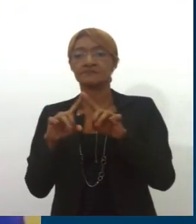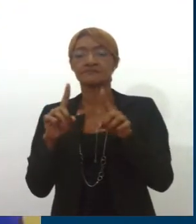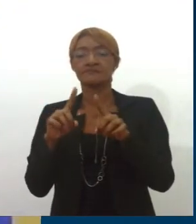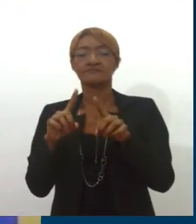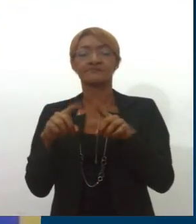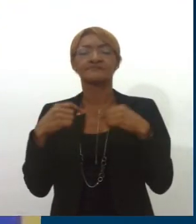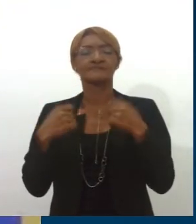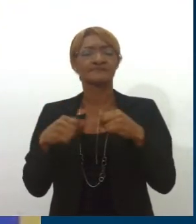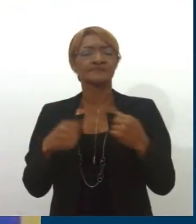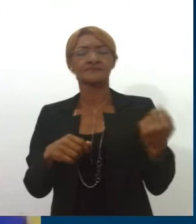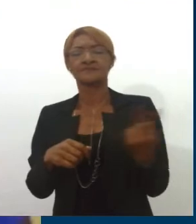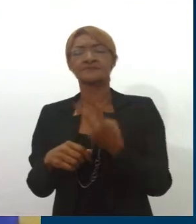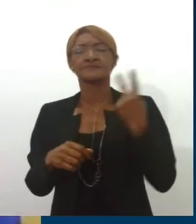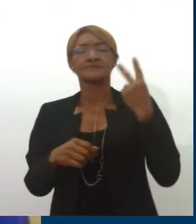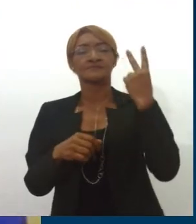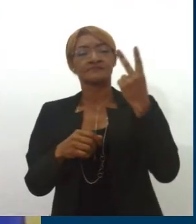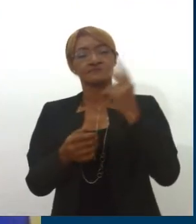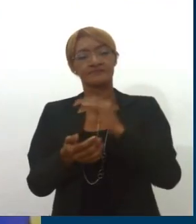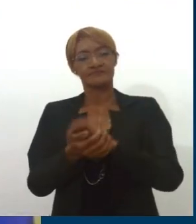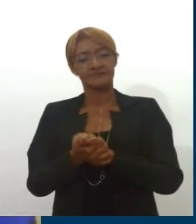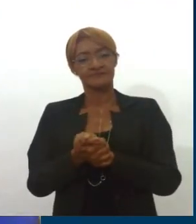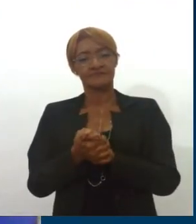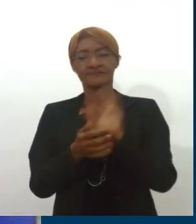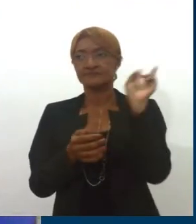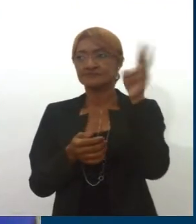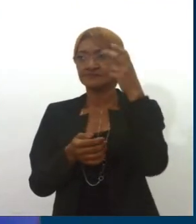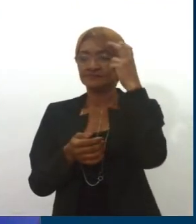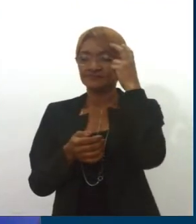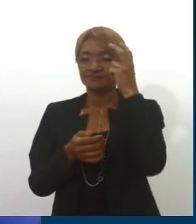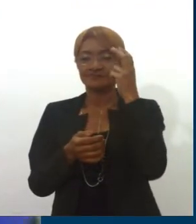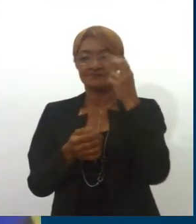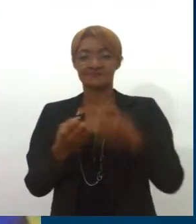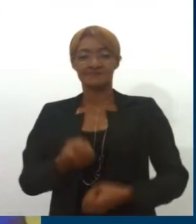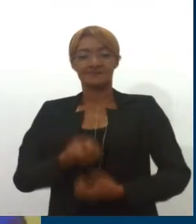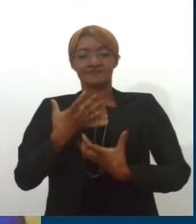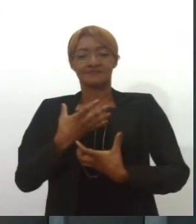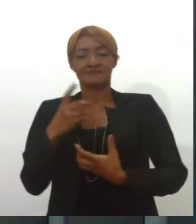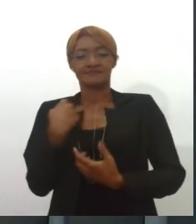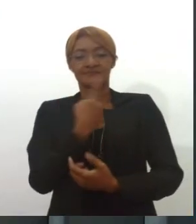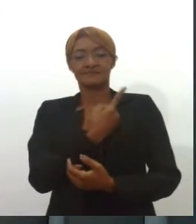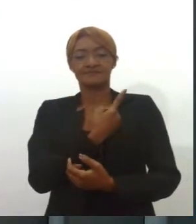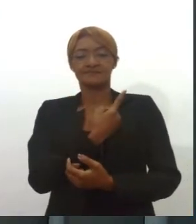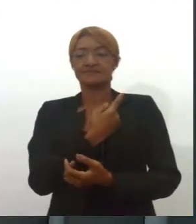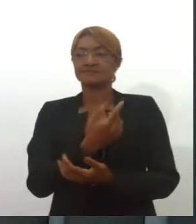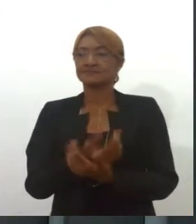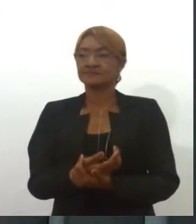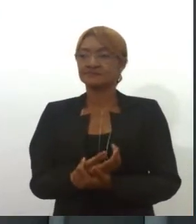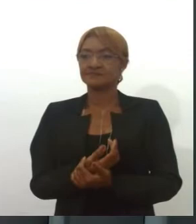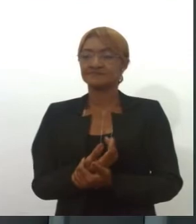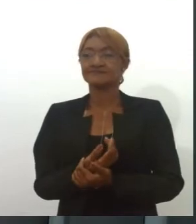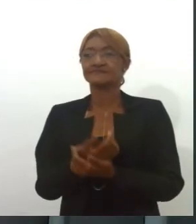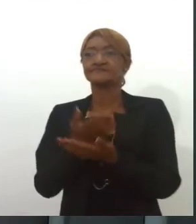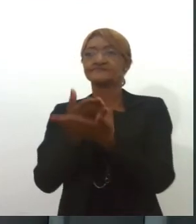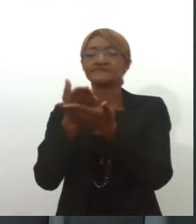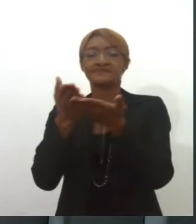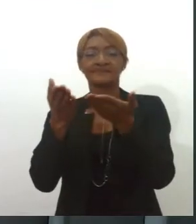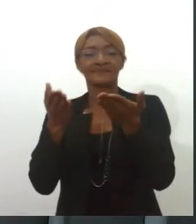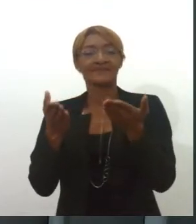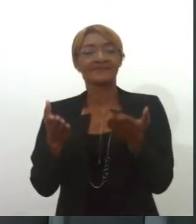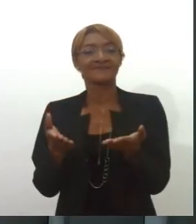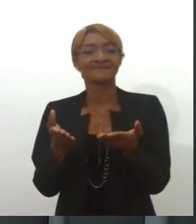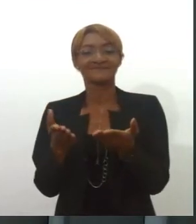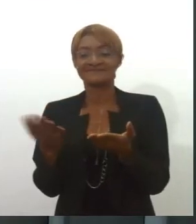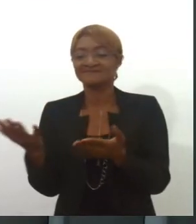desse trabalho como elemento artístico, cultural e expressão nossa. E vocês, cordelistas, têm habilidade para falar sobre